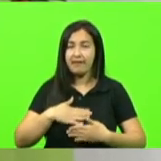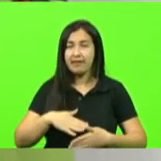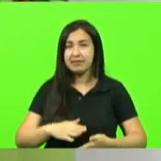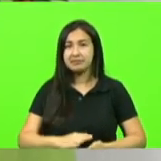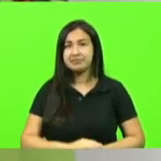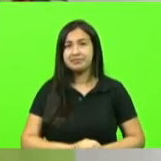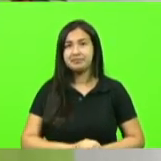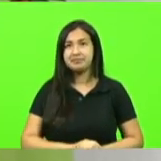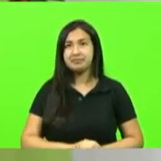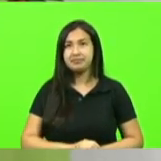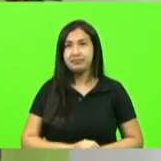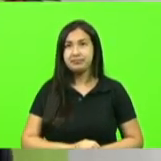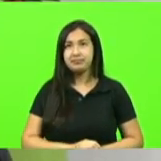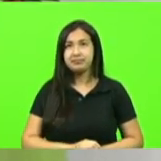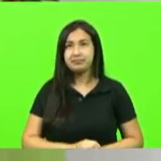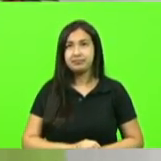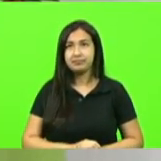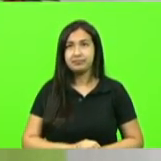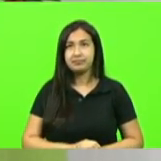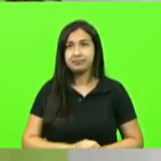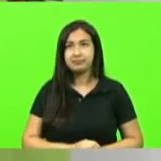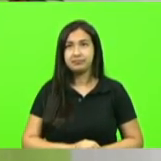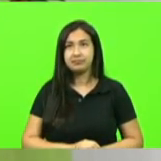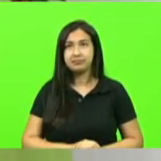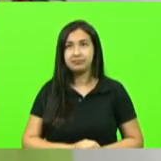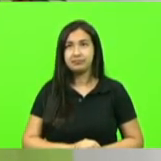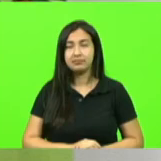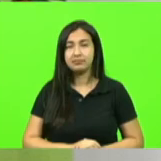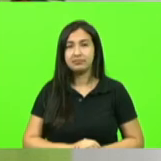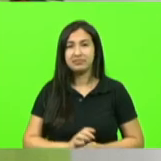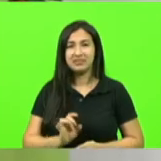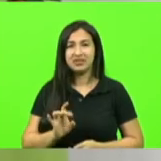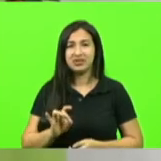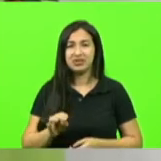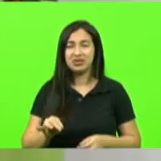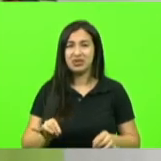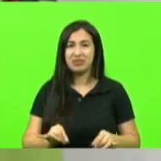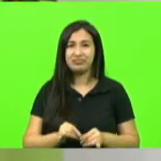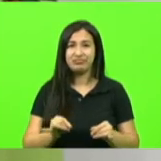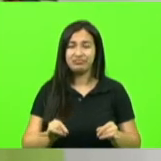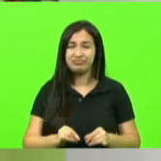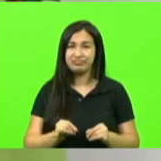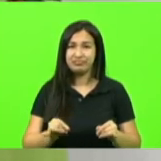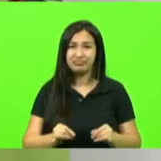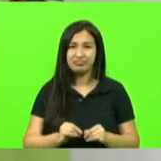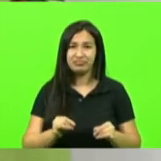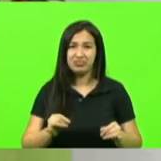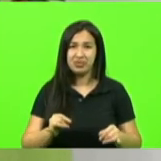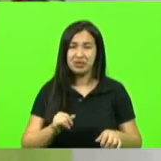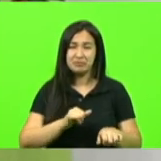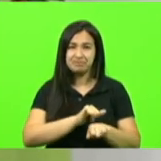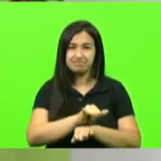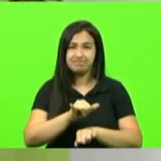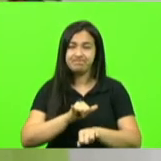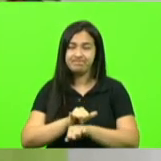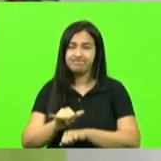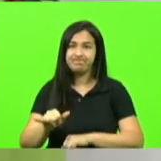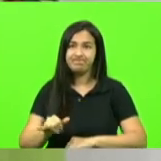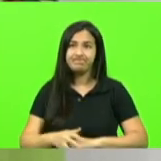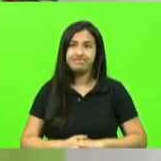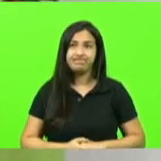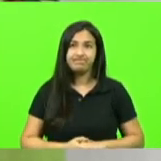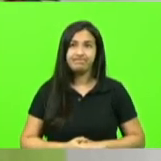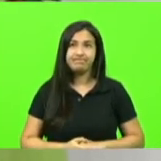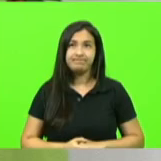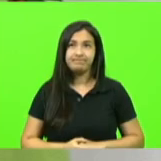conversa do tecnicismo conversa fiada não faça